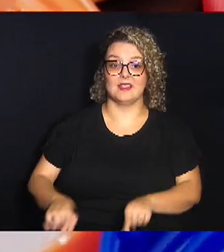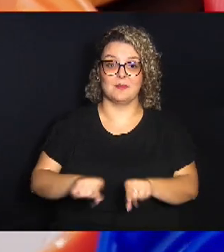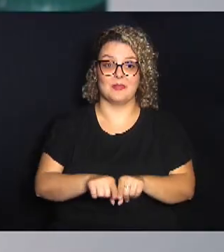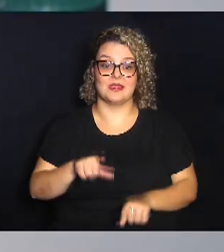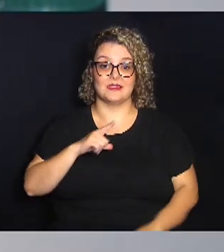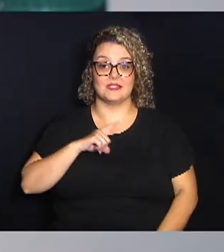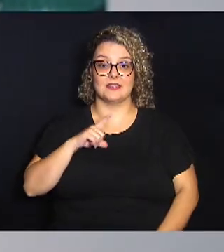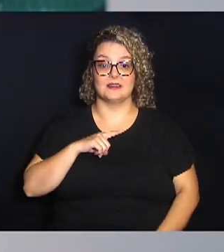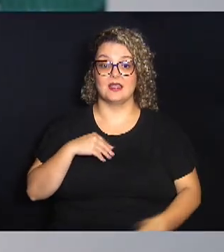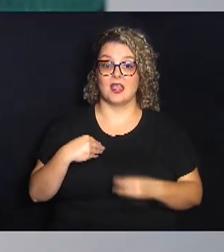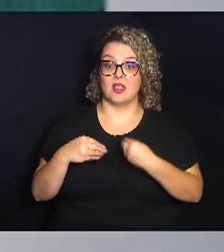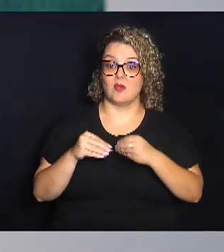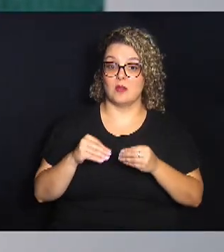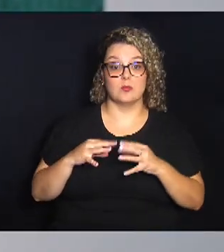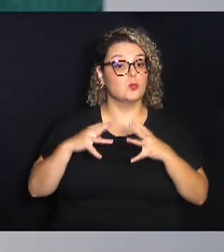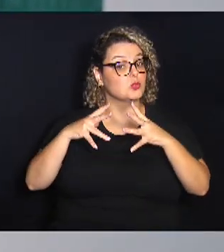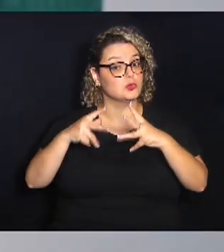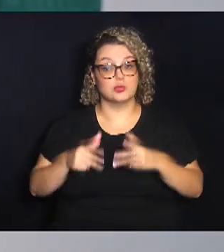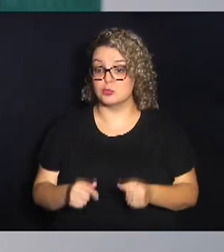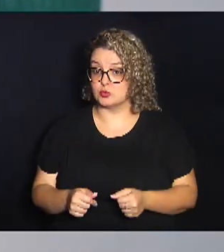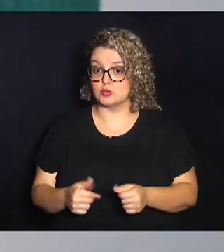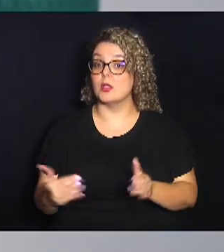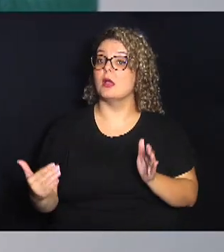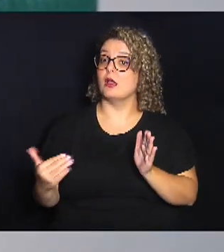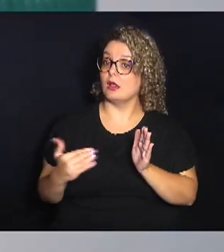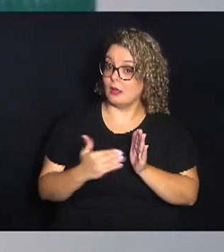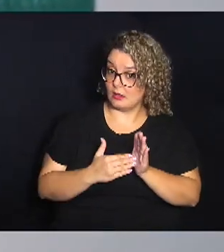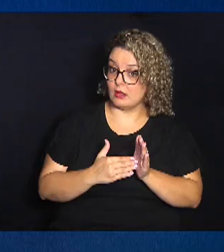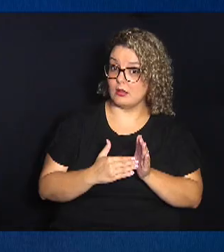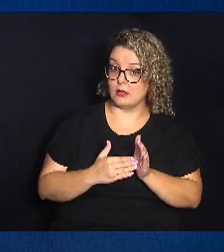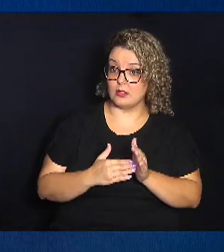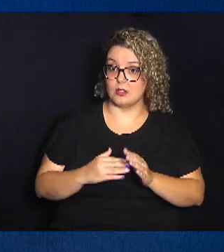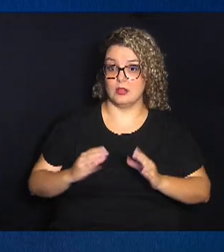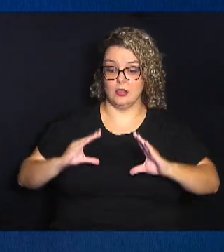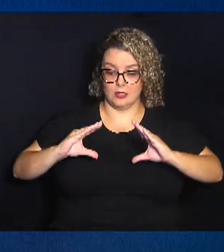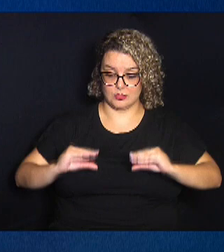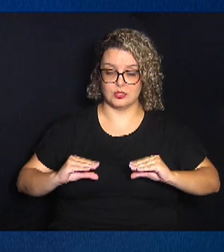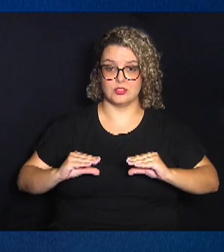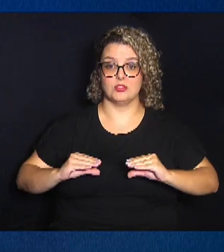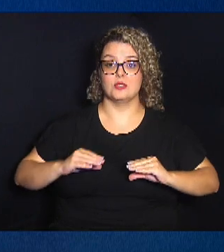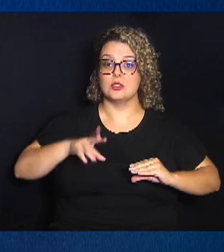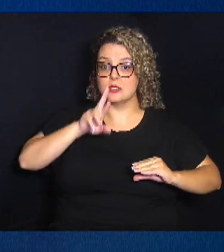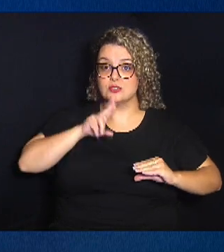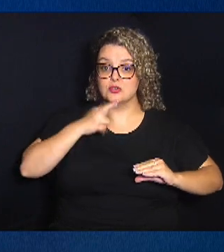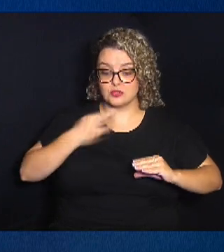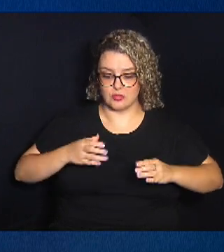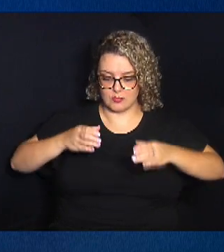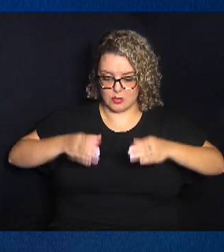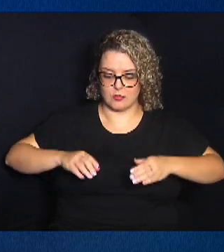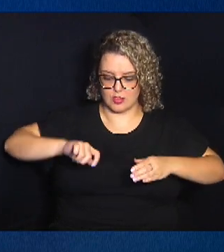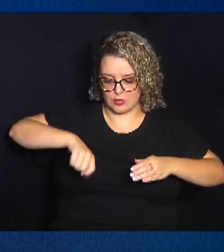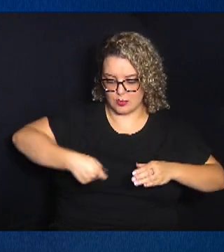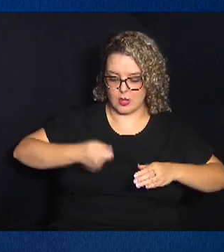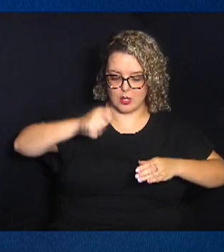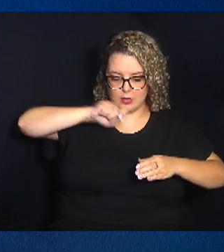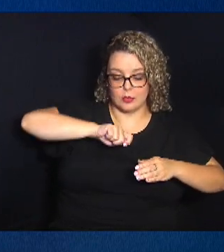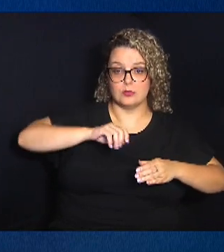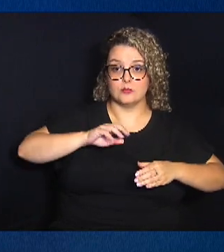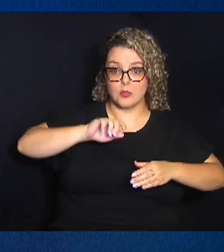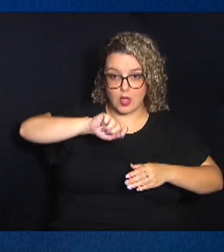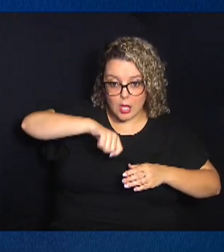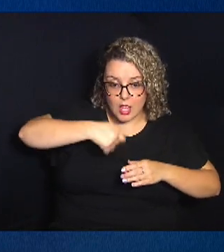tampinhas plásticas em geral e até mesmo de potes de sorvete. Na dúvida, você pode verificar o selo